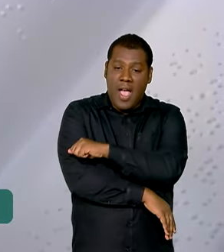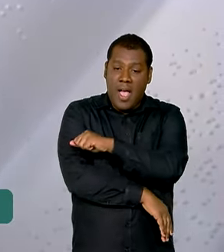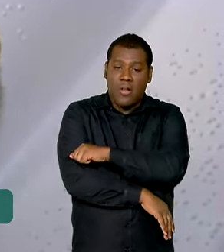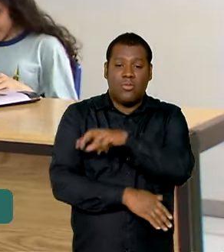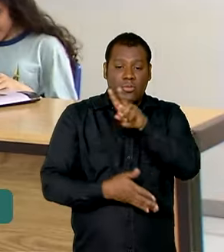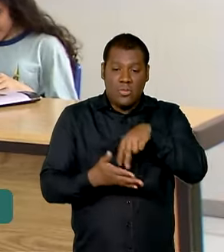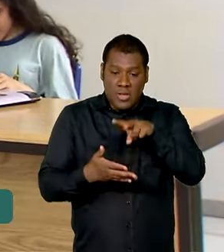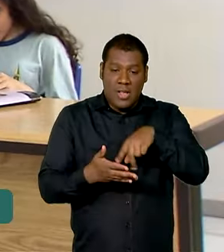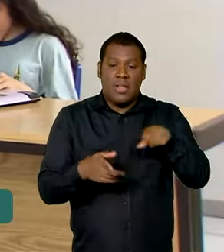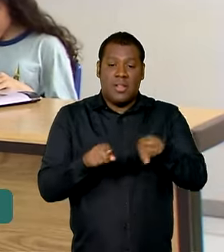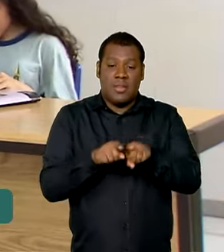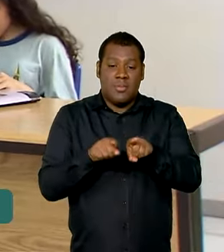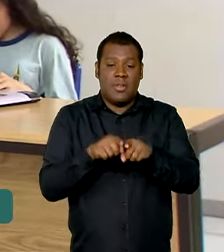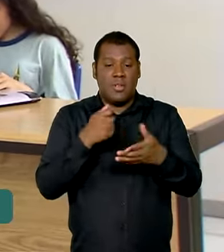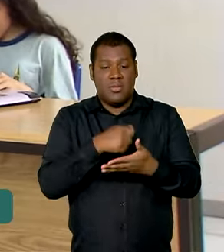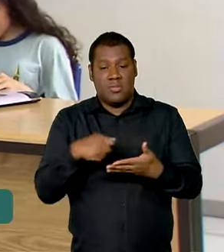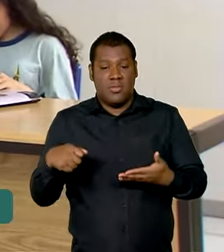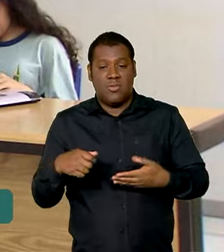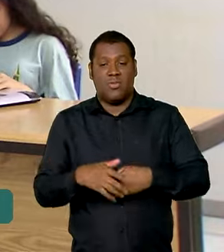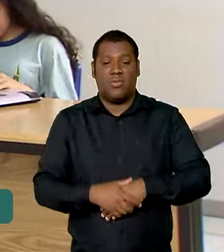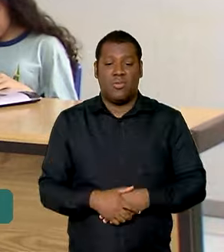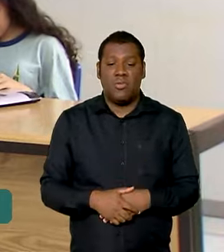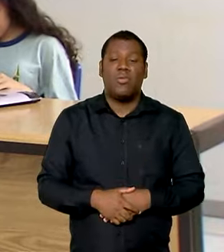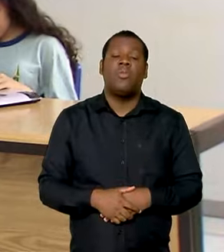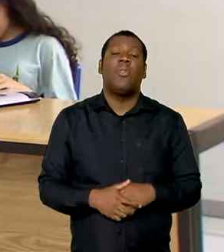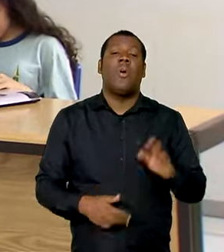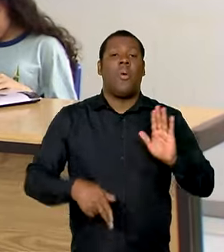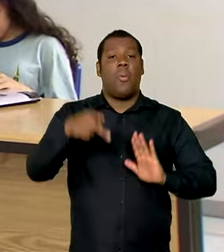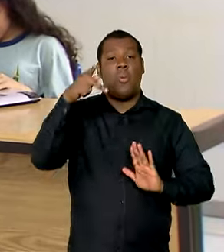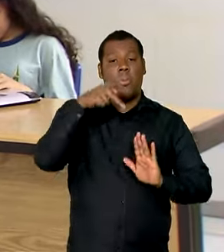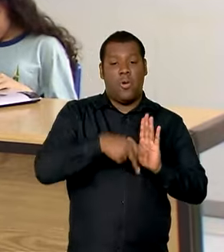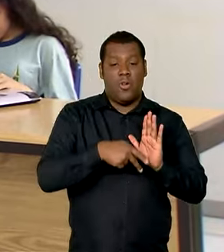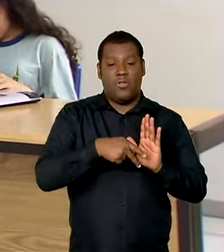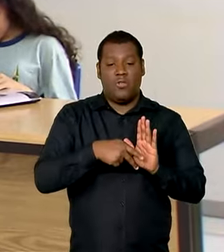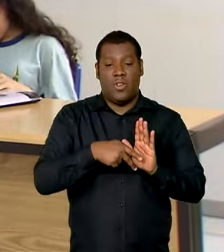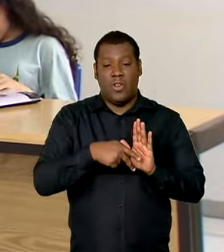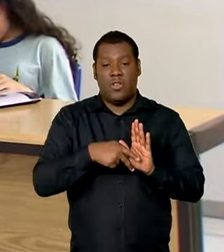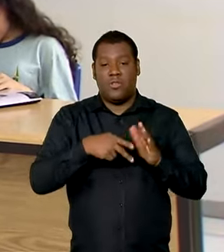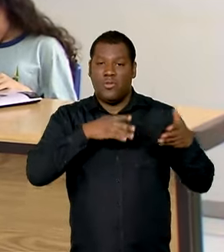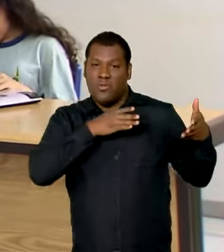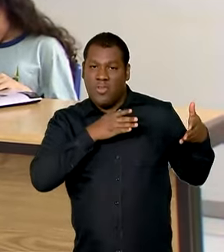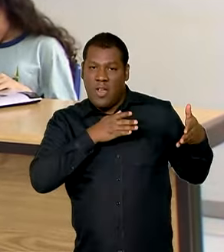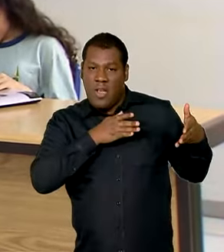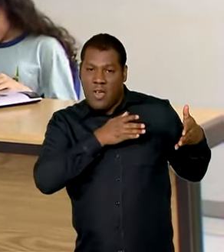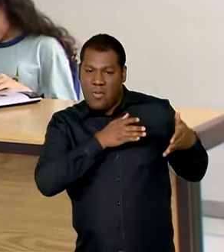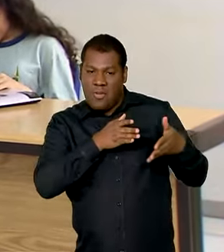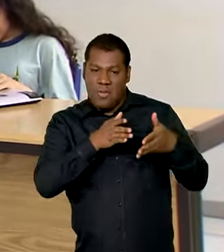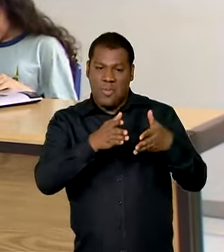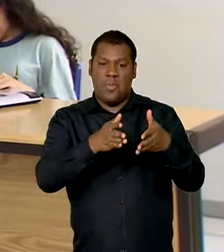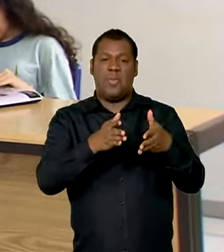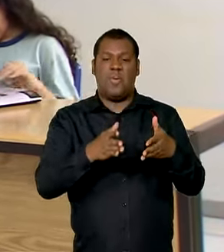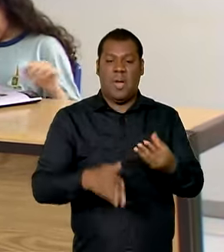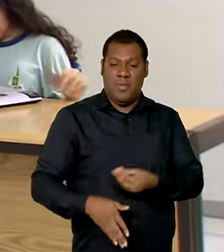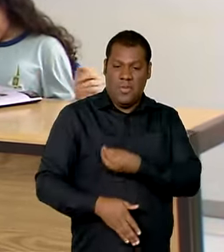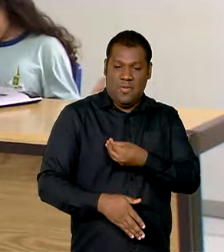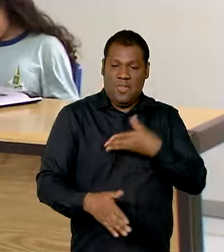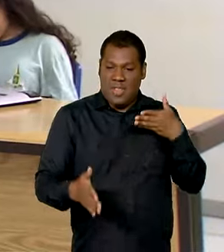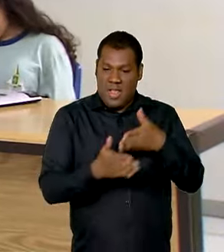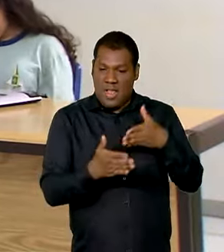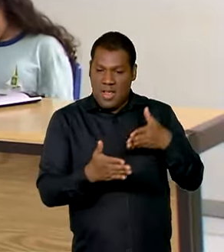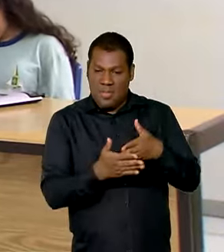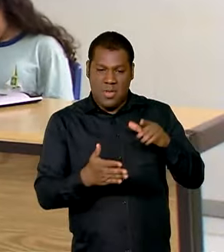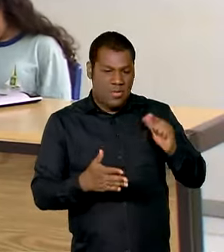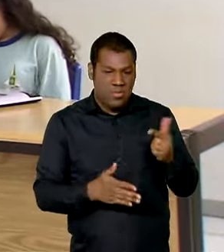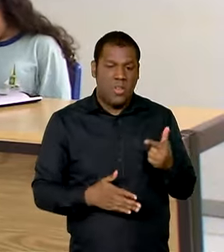escrita. A doação do material faz parte do programa Novo Viver Sem Limite que foi relançado pelo governo